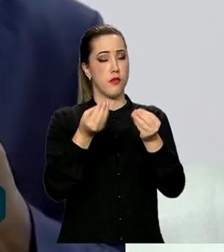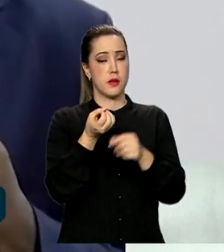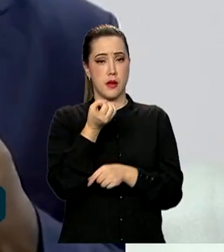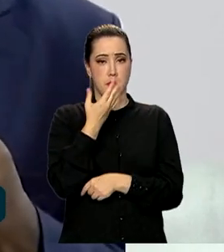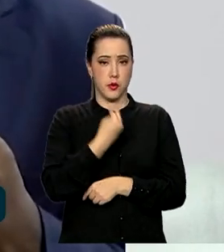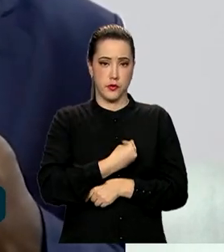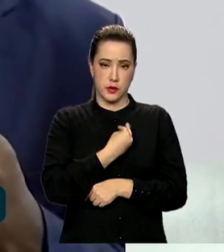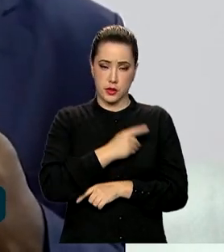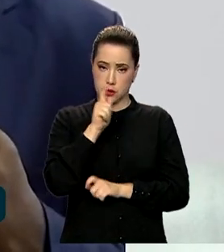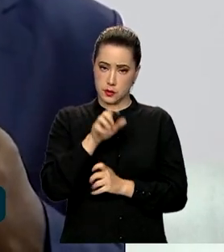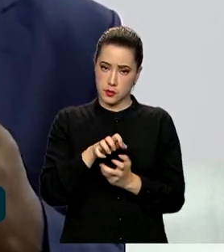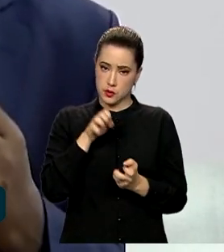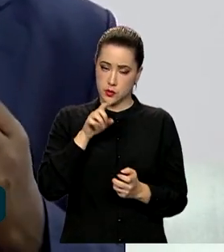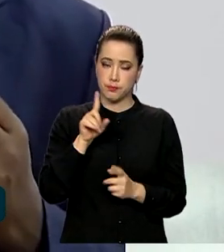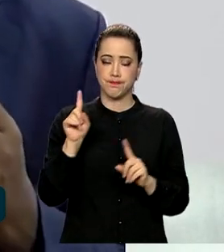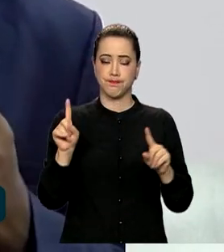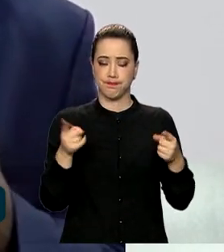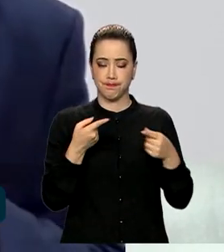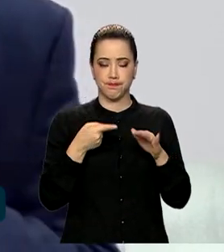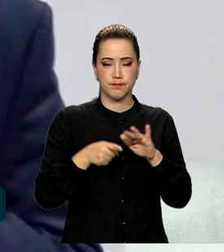idosos são profundos.